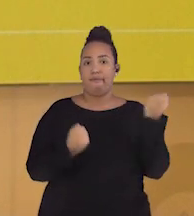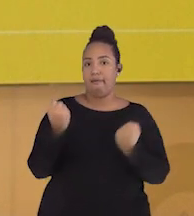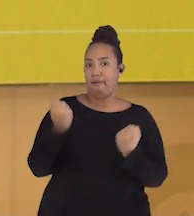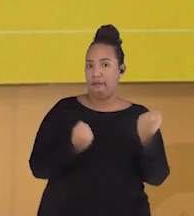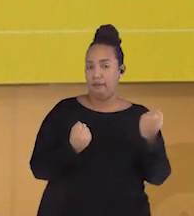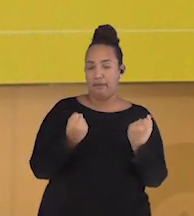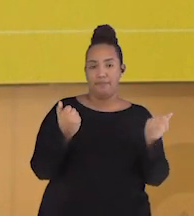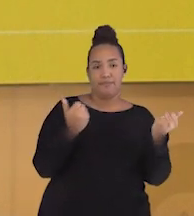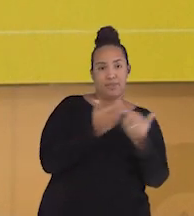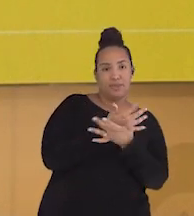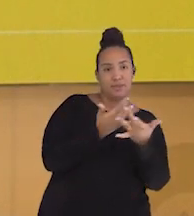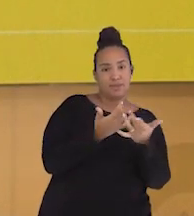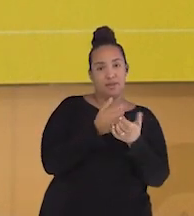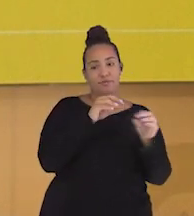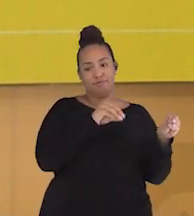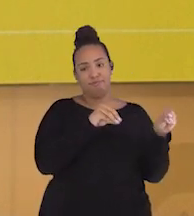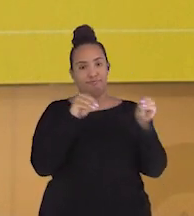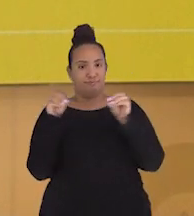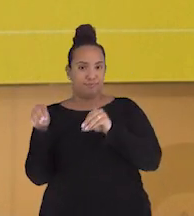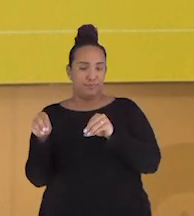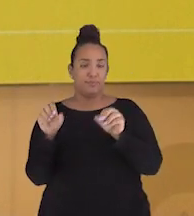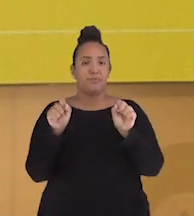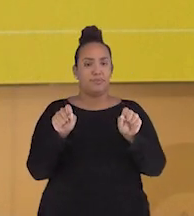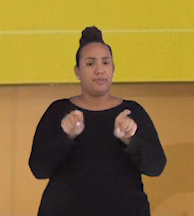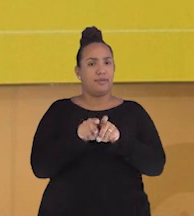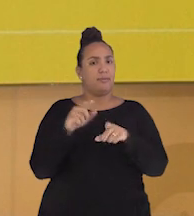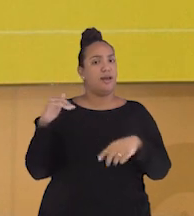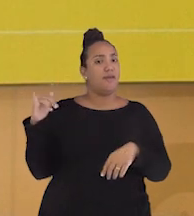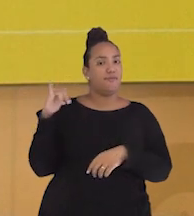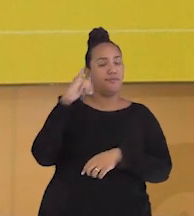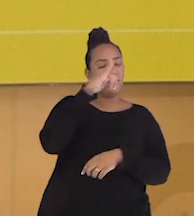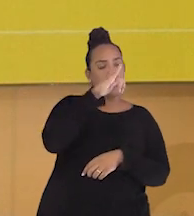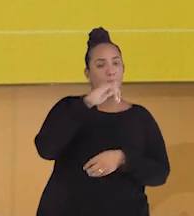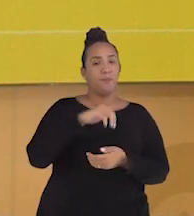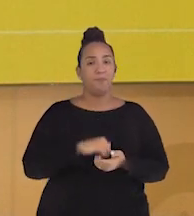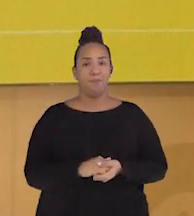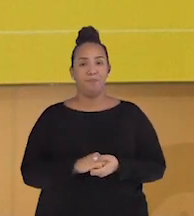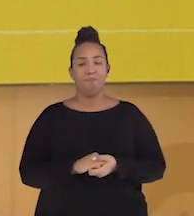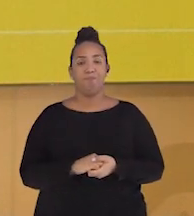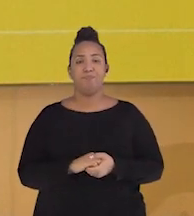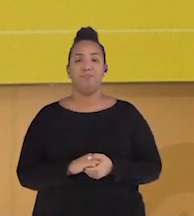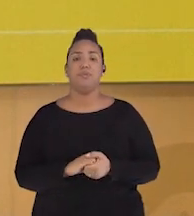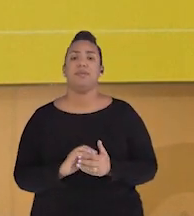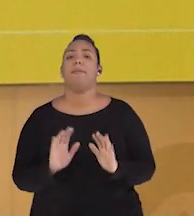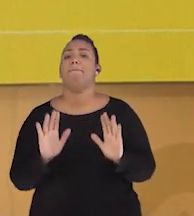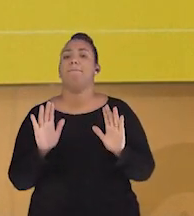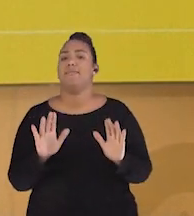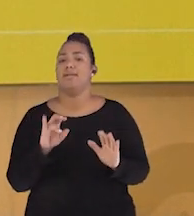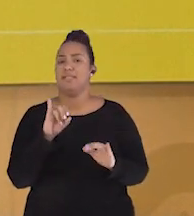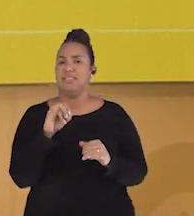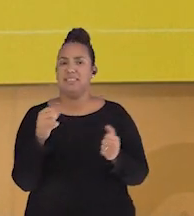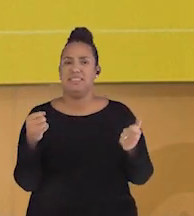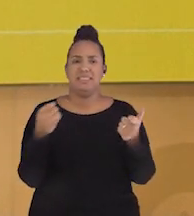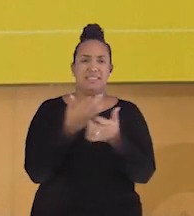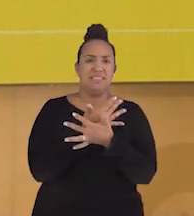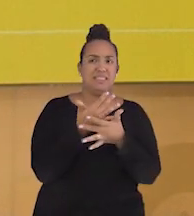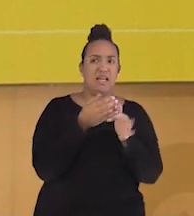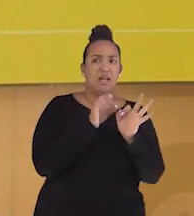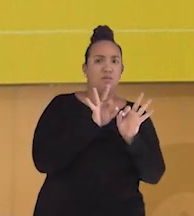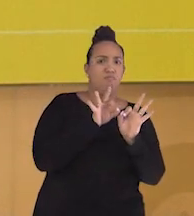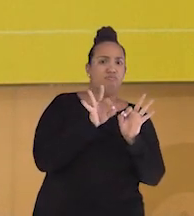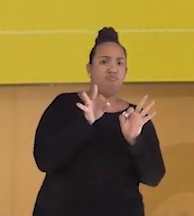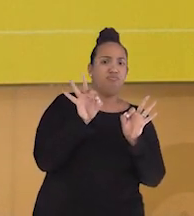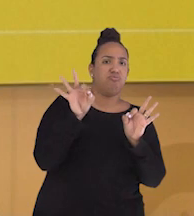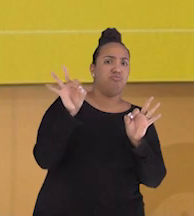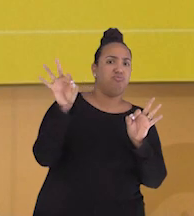ir de uma cidade para a outra. Até um avião, né? Mas, se as cidades forem muito, muito longe umas das